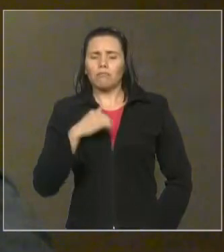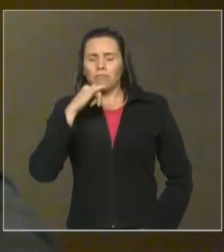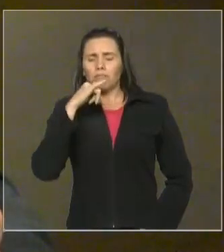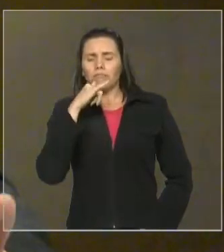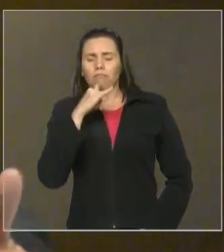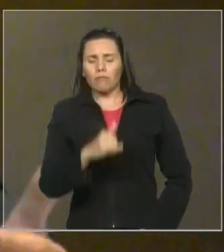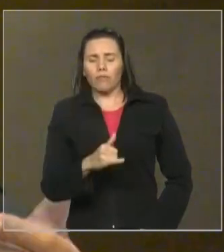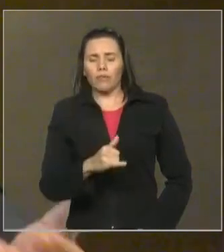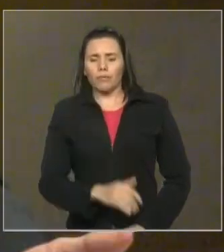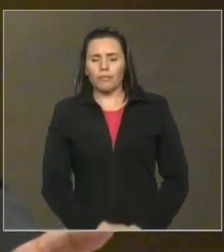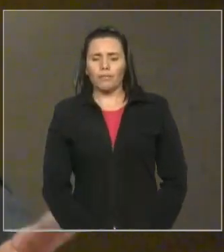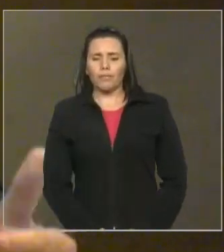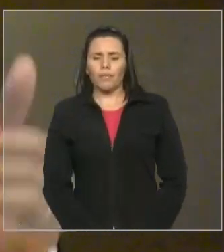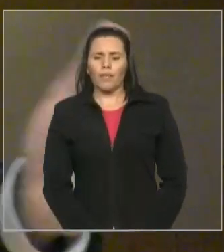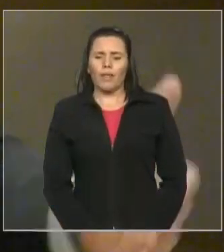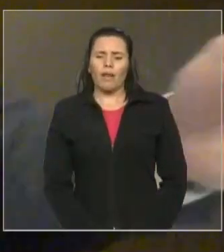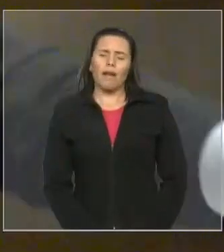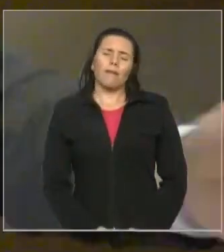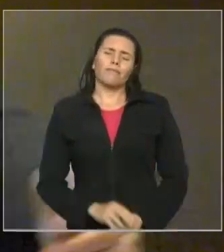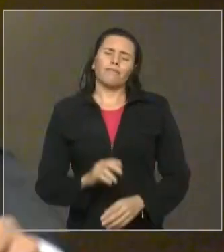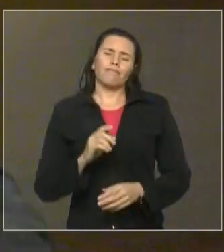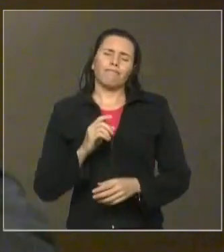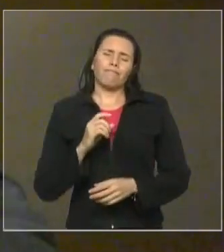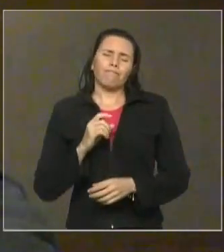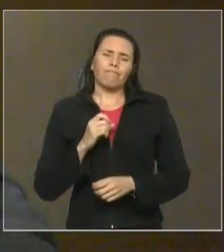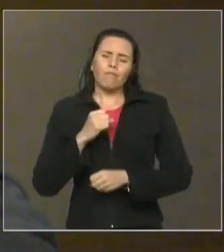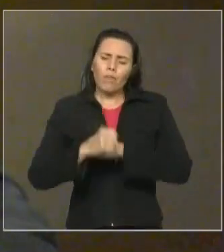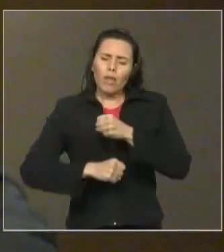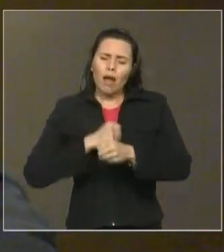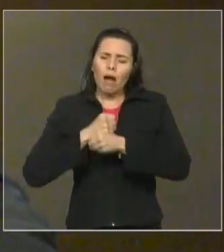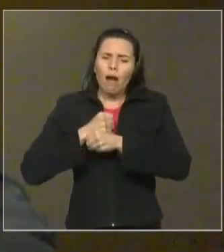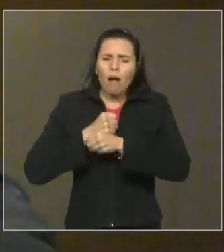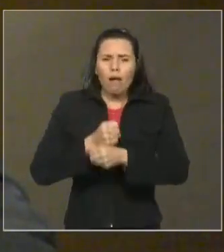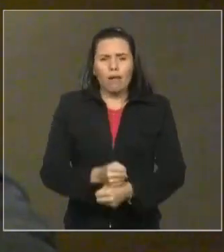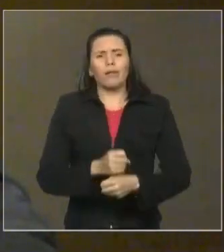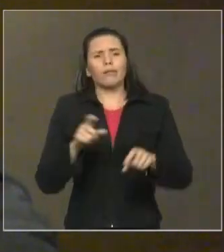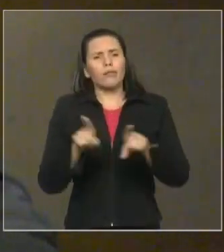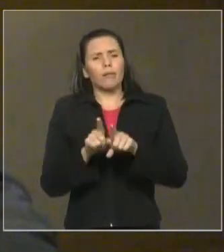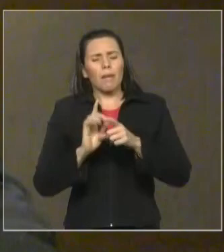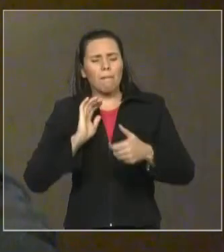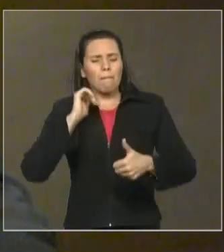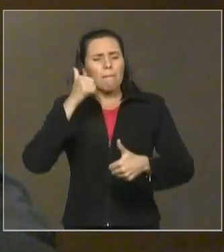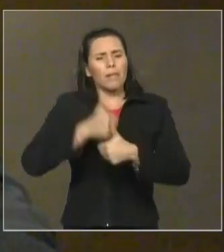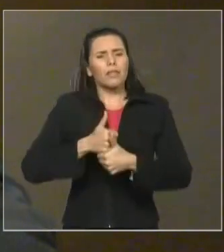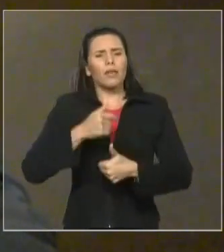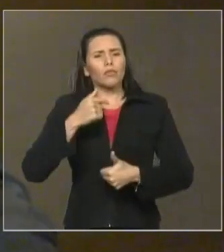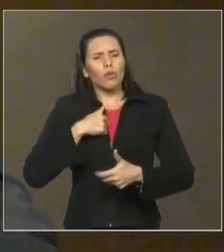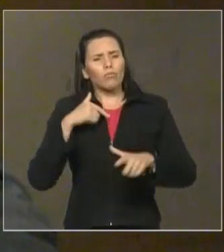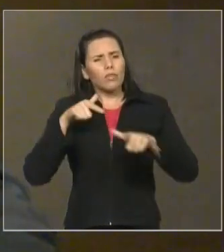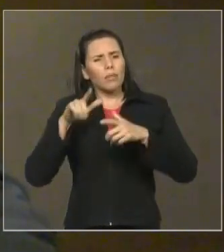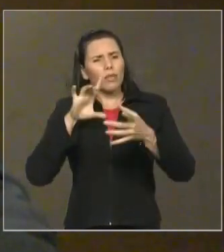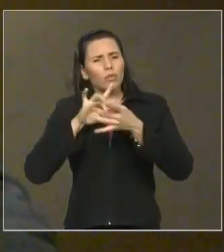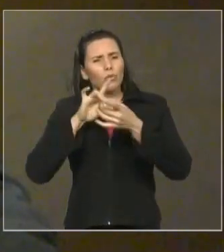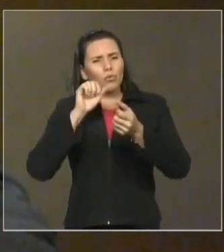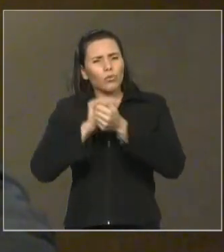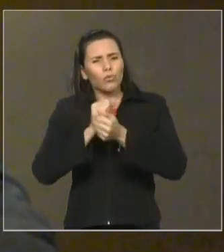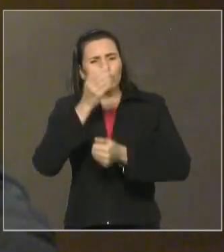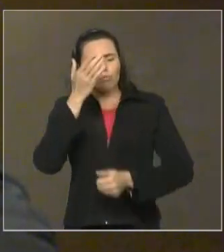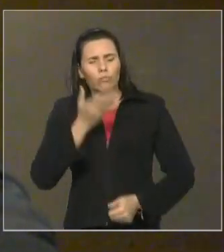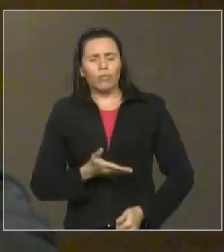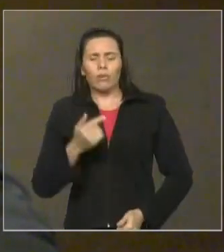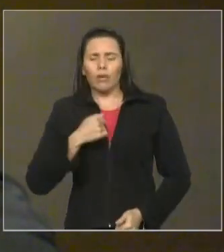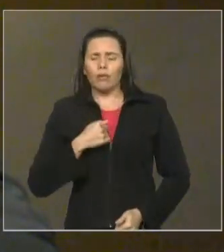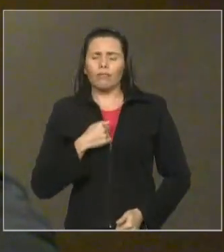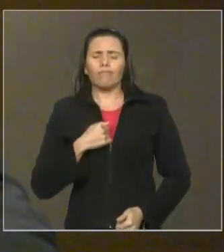ao longo de vários mandatos que já foi nesta Casa junto com Vossa Excelência, tenho só que admirá-lo e dizer do seu trabalho,